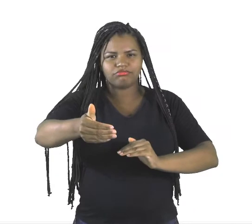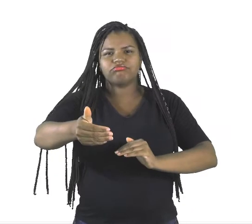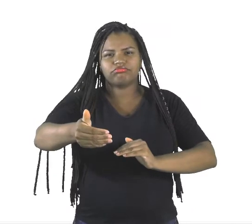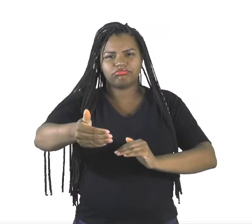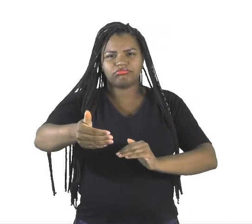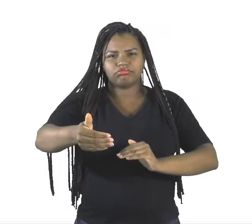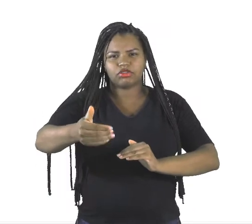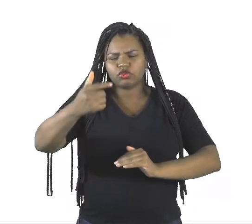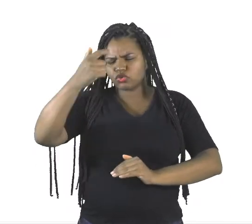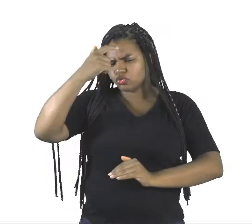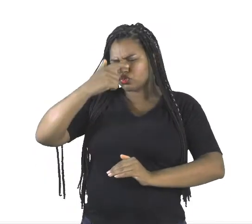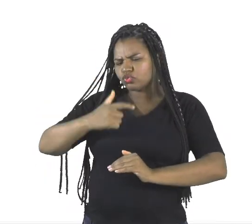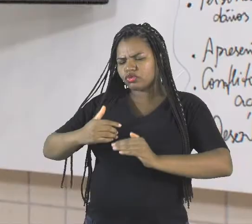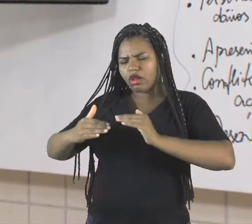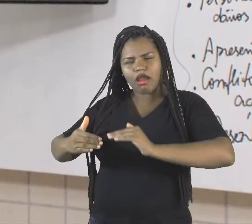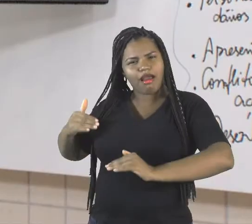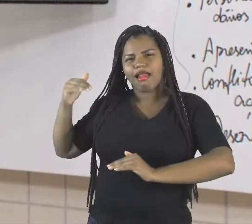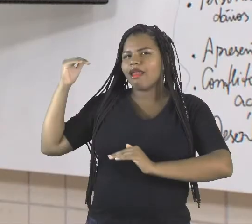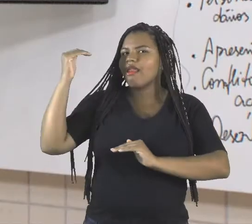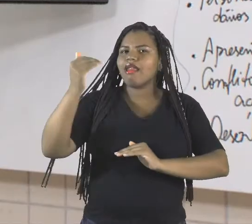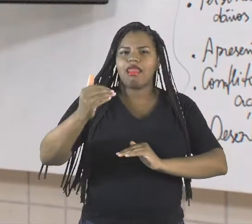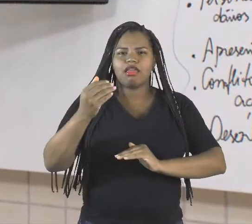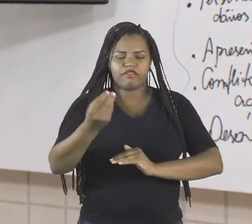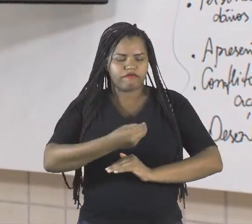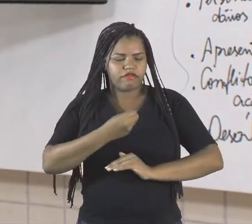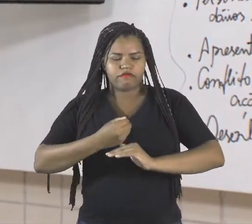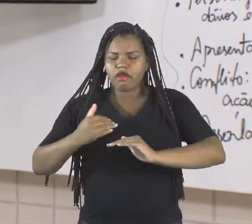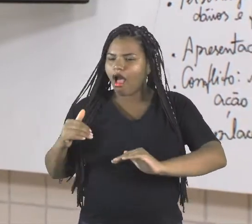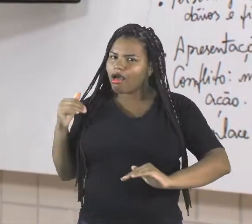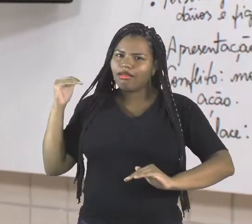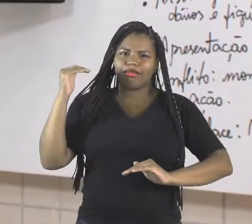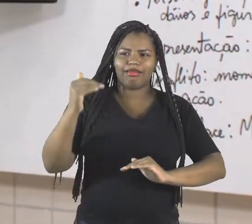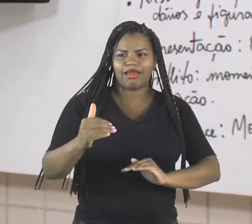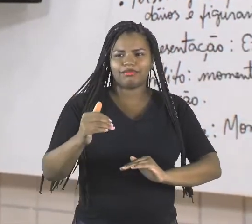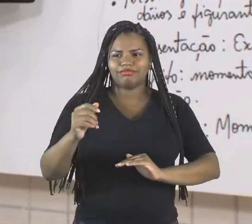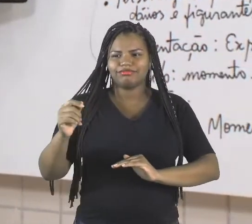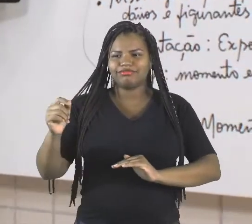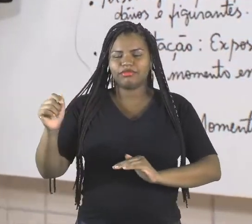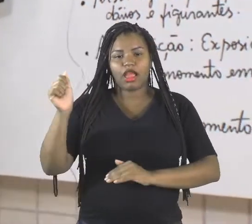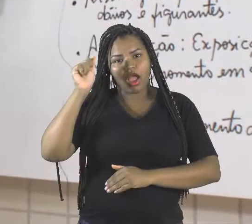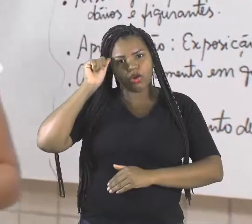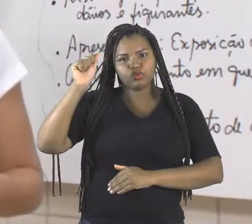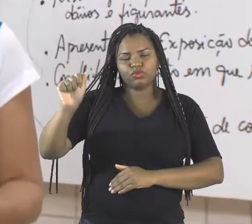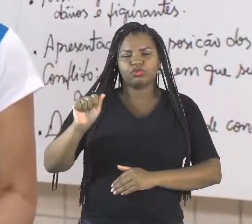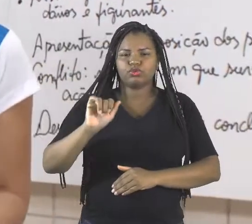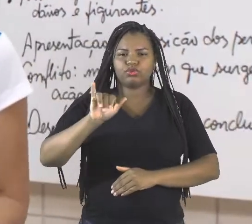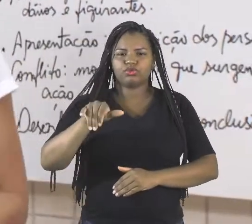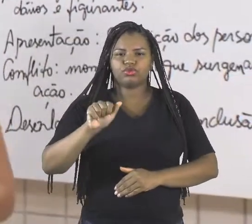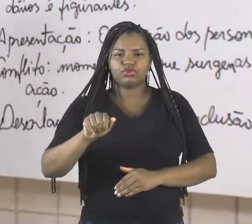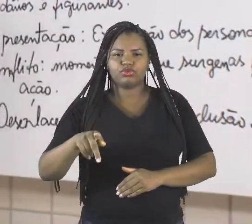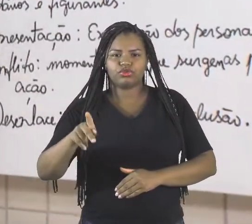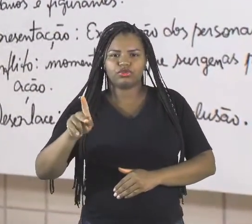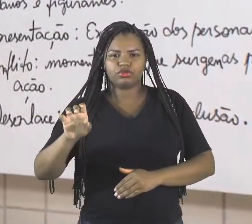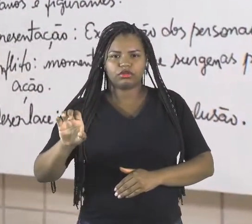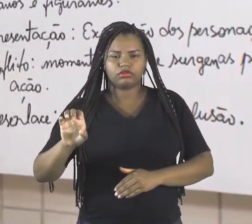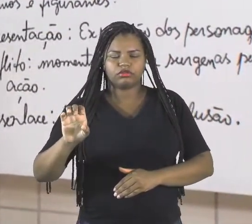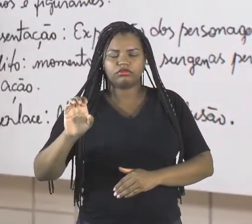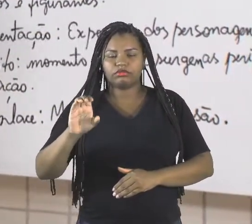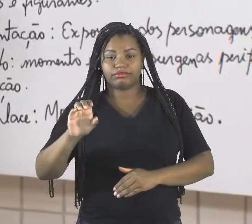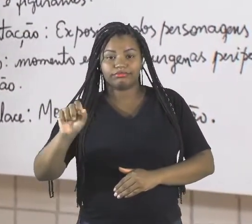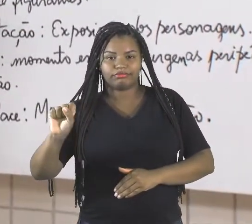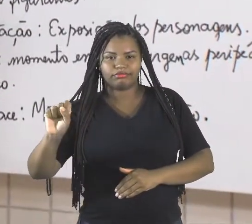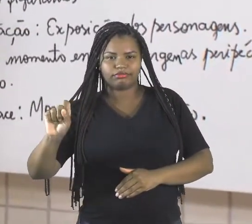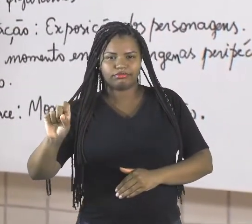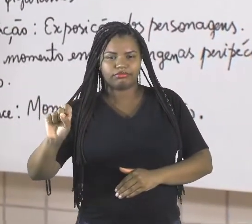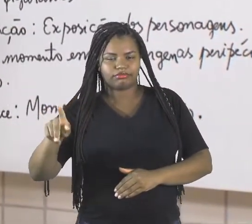próprio ser e existir. Ace Jakes. Então, estudem mais sobre esse assunto,